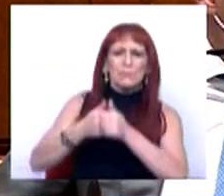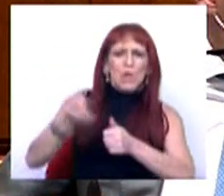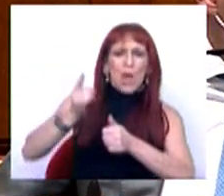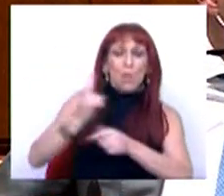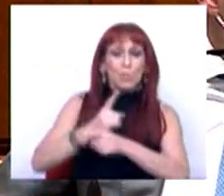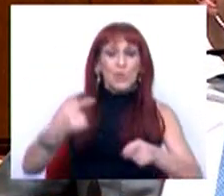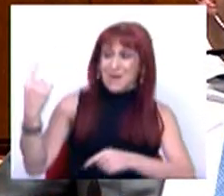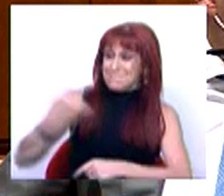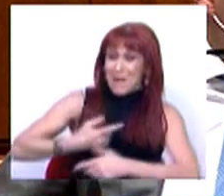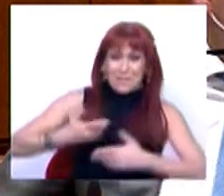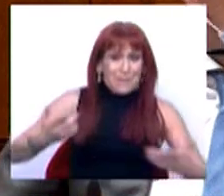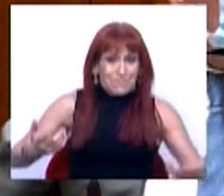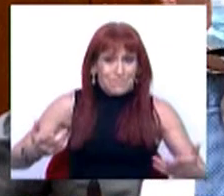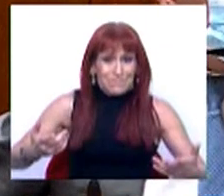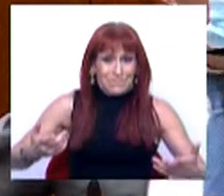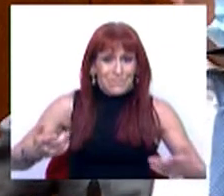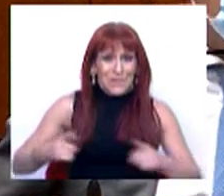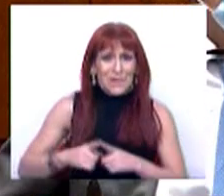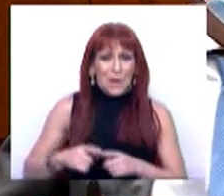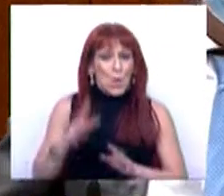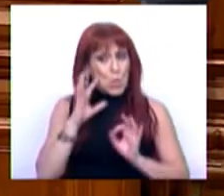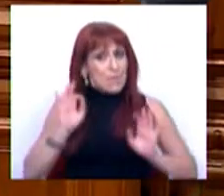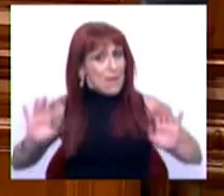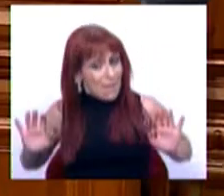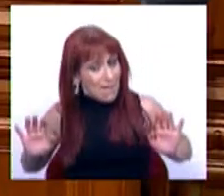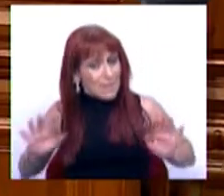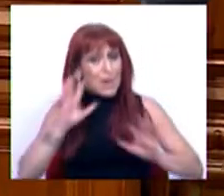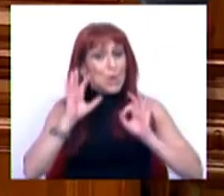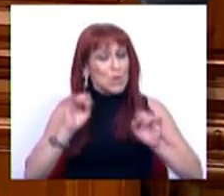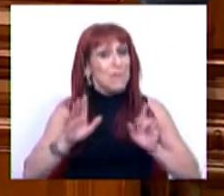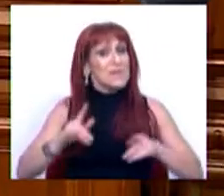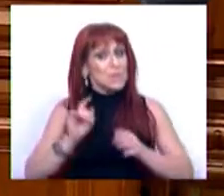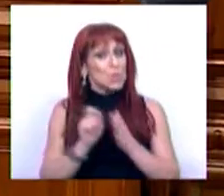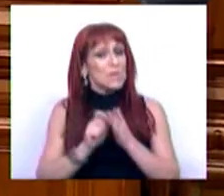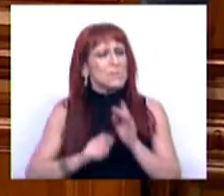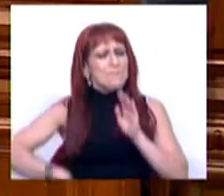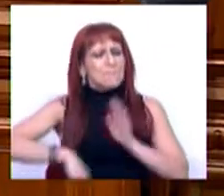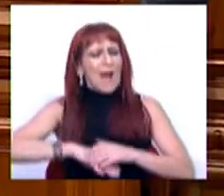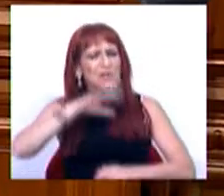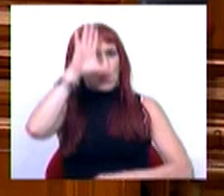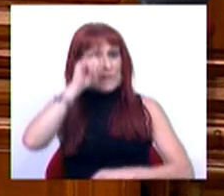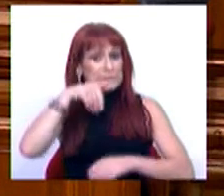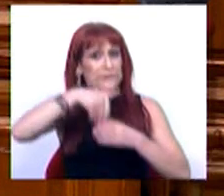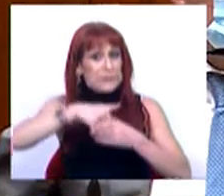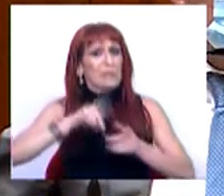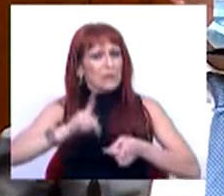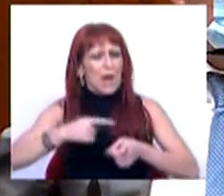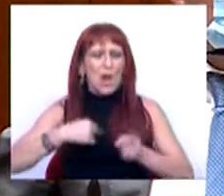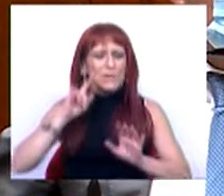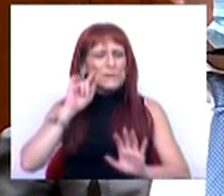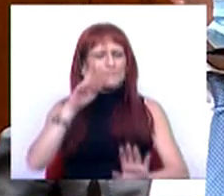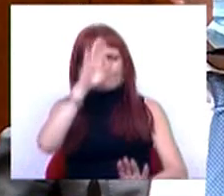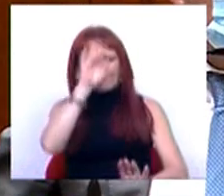Porque manda a prudência, e a prudência deve ser o critério máximo do governante, que nós nos